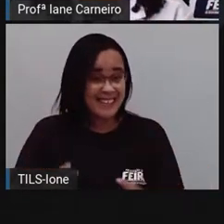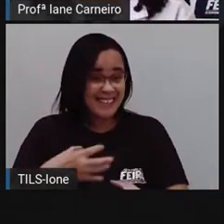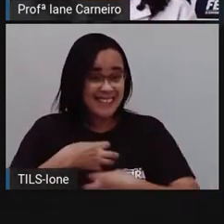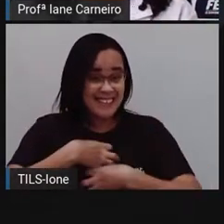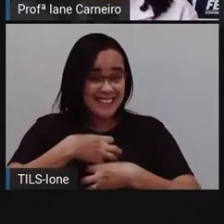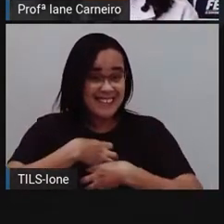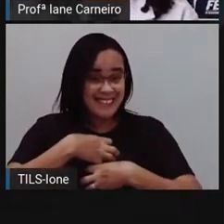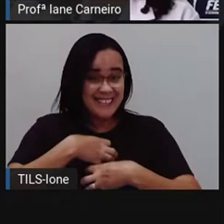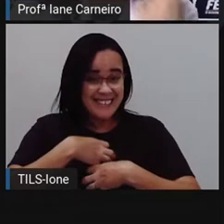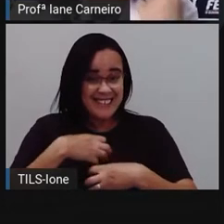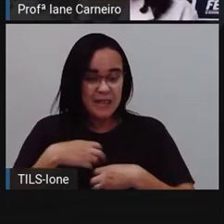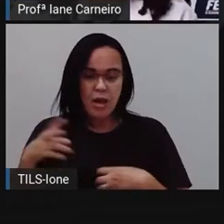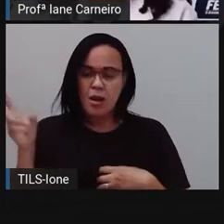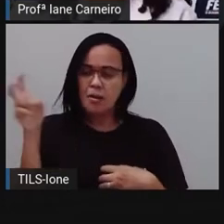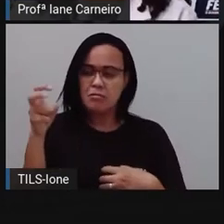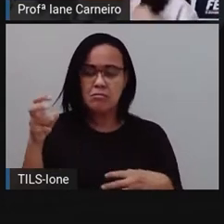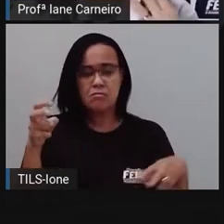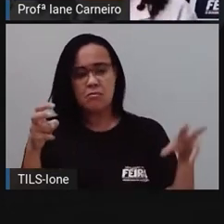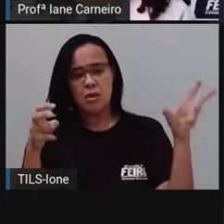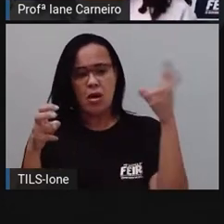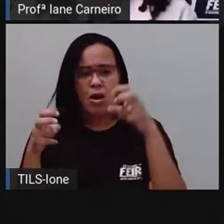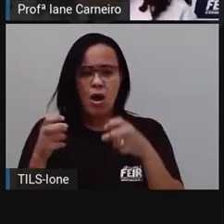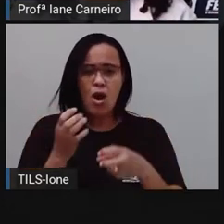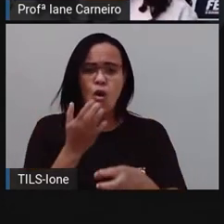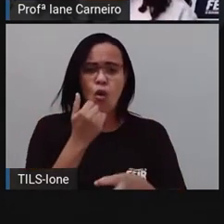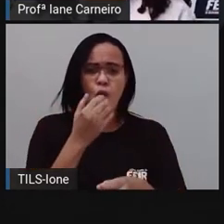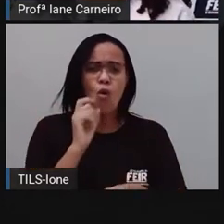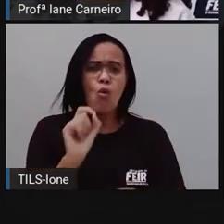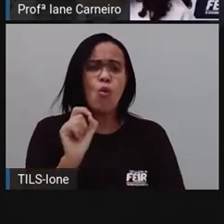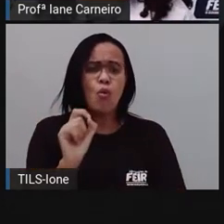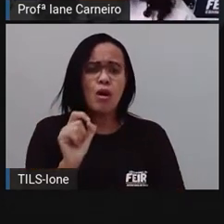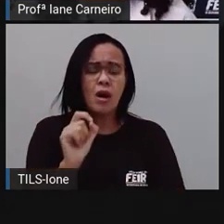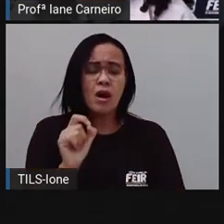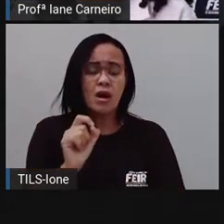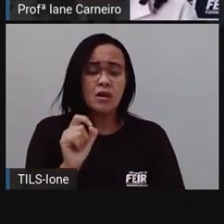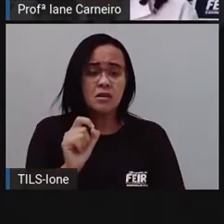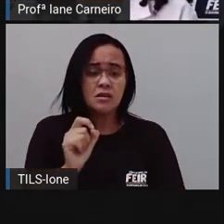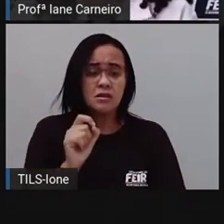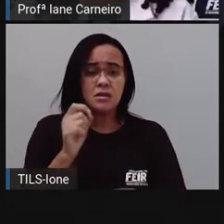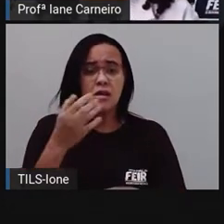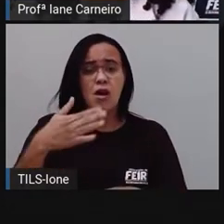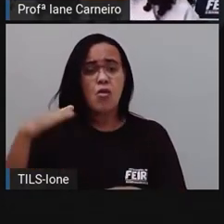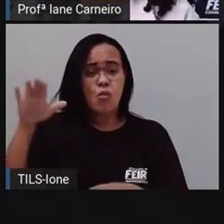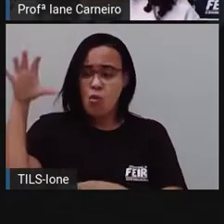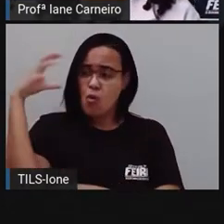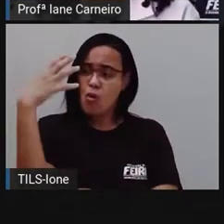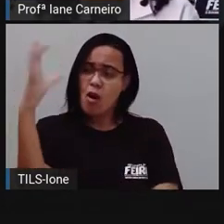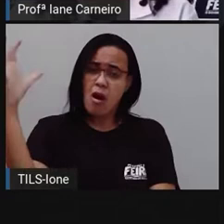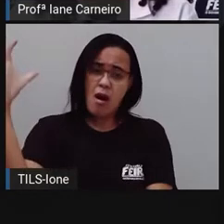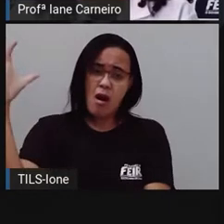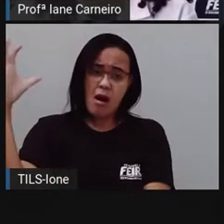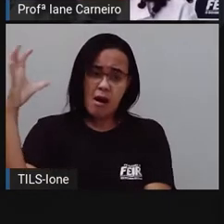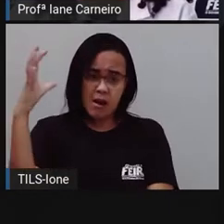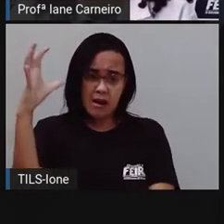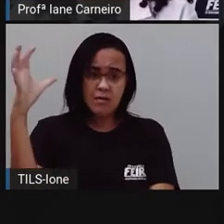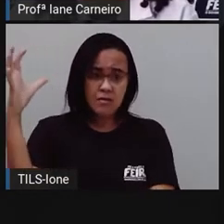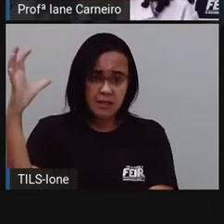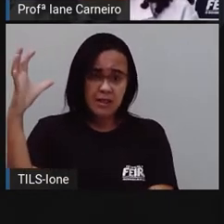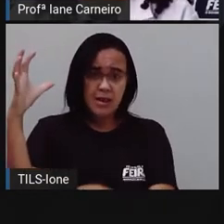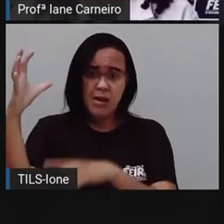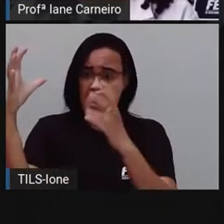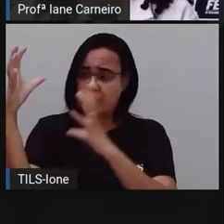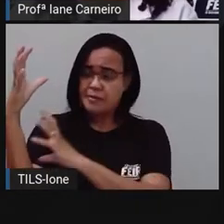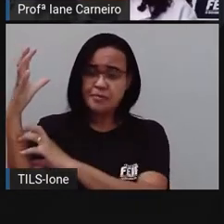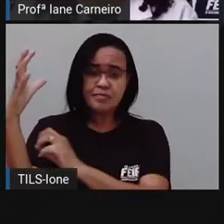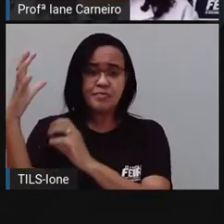preguiças só comem uma coisa. Folhas de embaúba. Uma árvore que, por isso, ficou